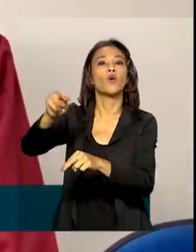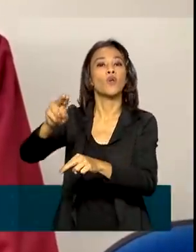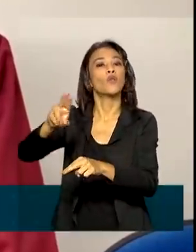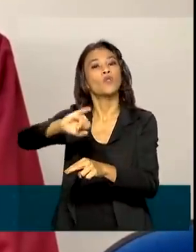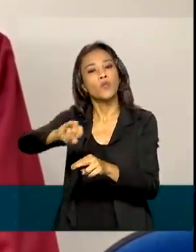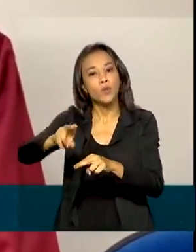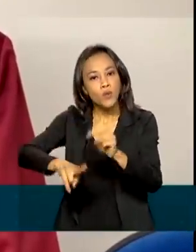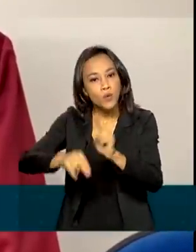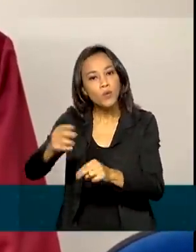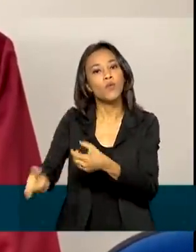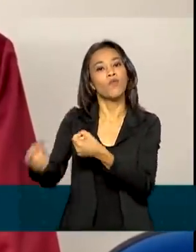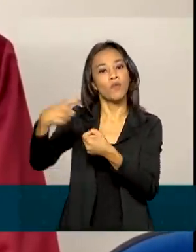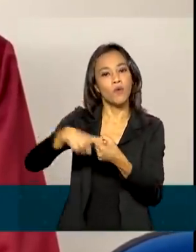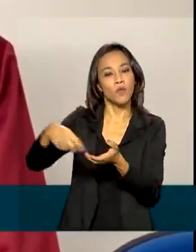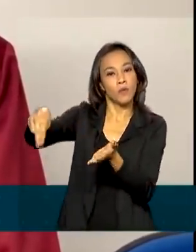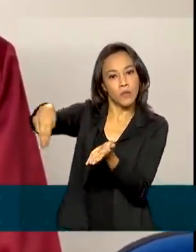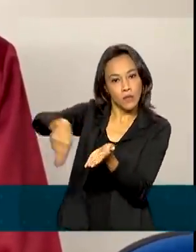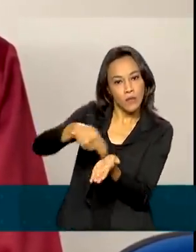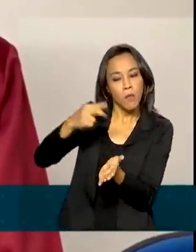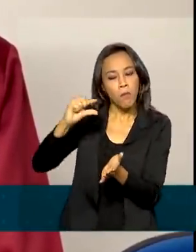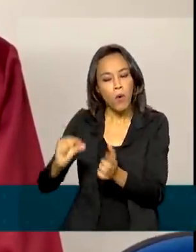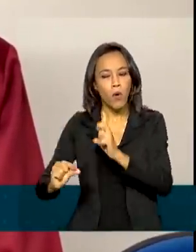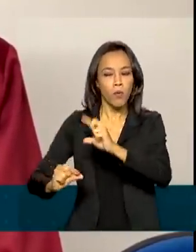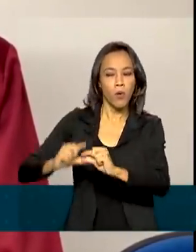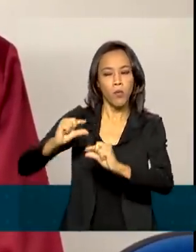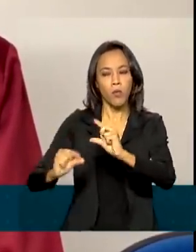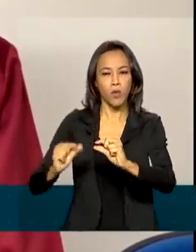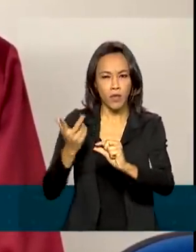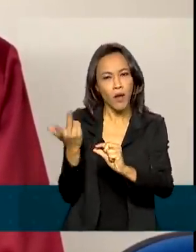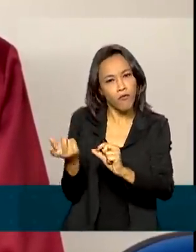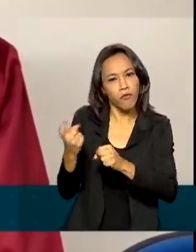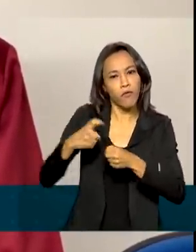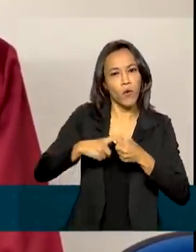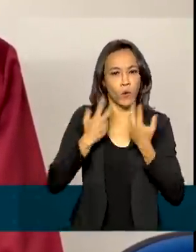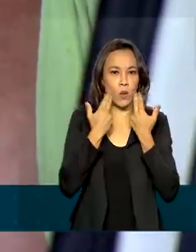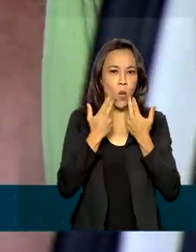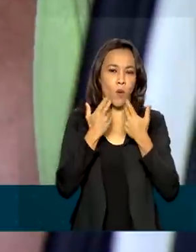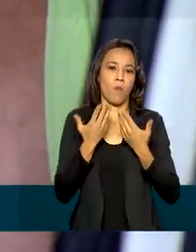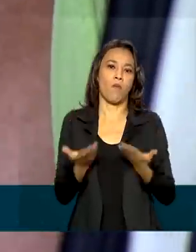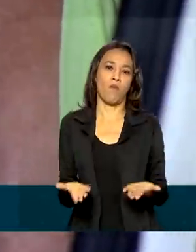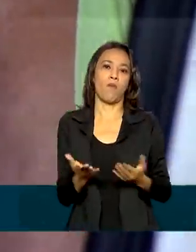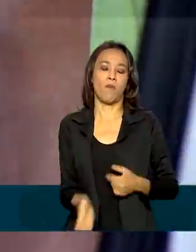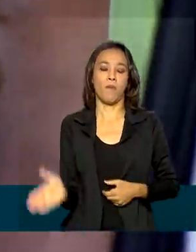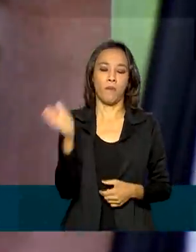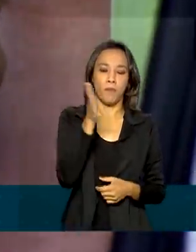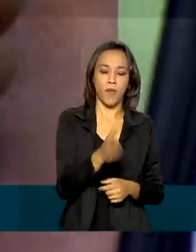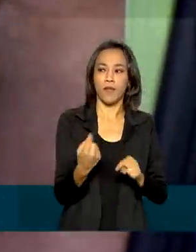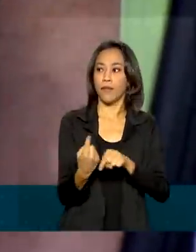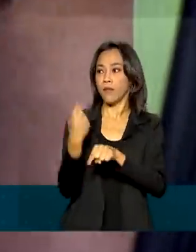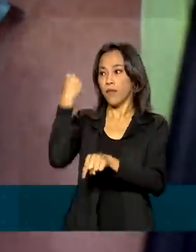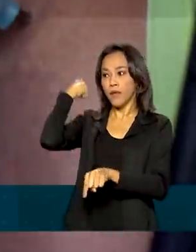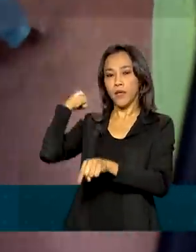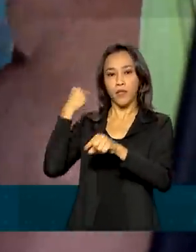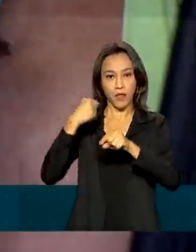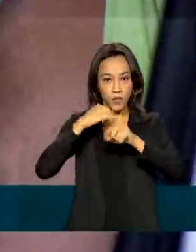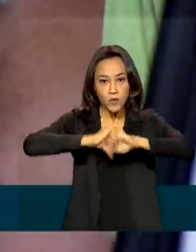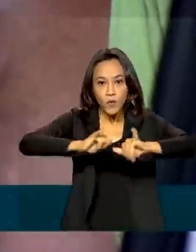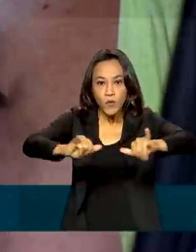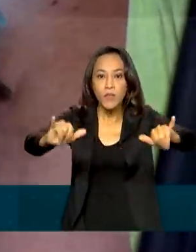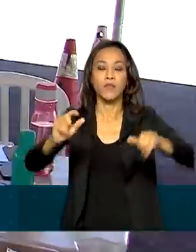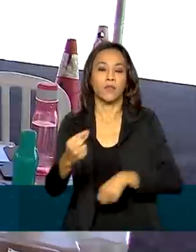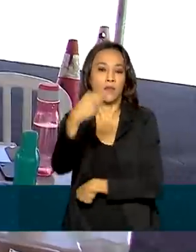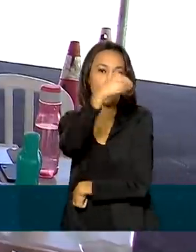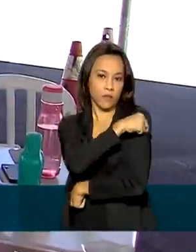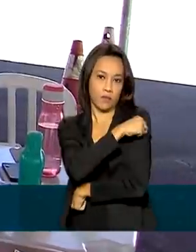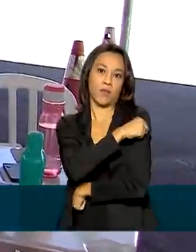julho, voltamos as cirurgias paulatinamente, que já estão tudo normal a partir do final de julho. Desde o início da campanha nacional de vacinação,